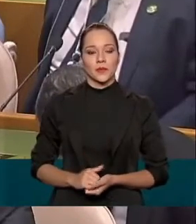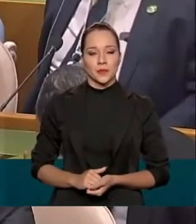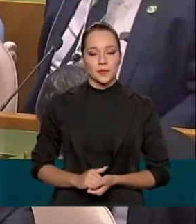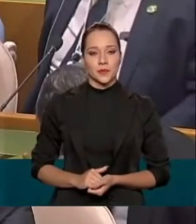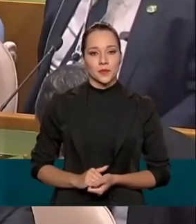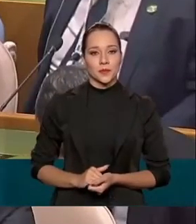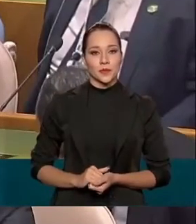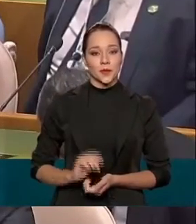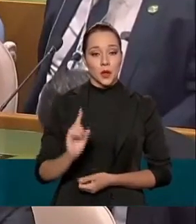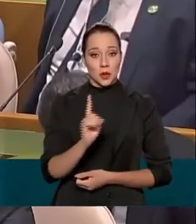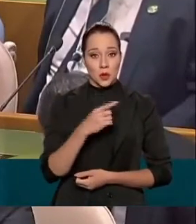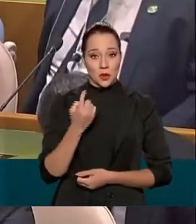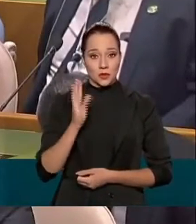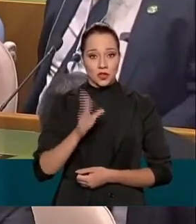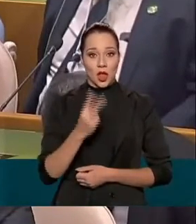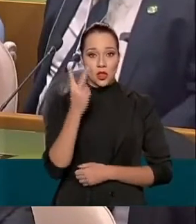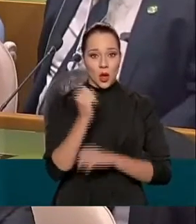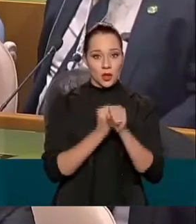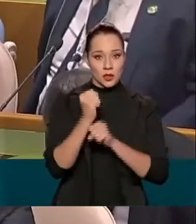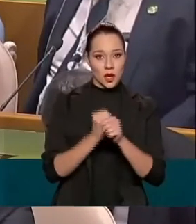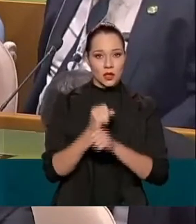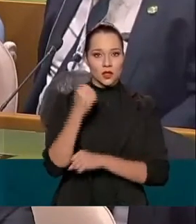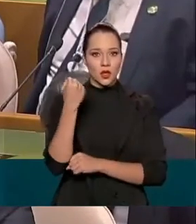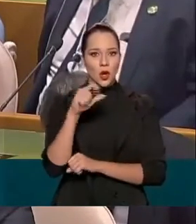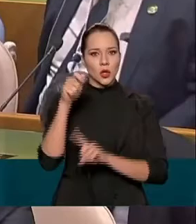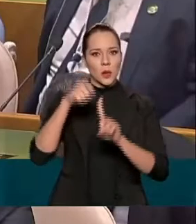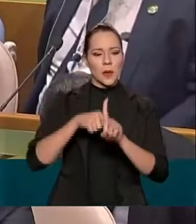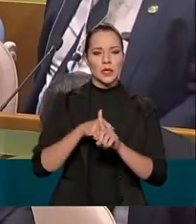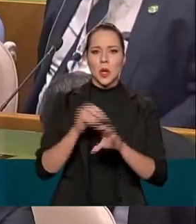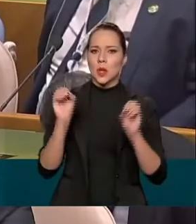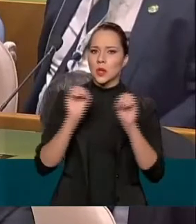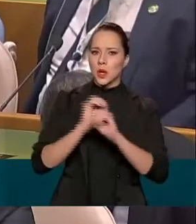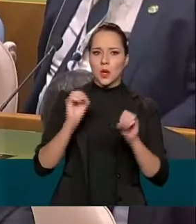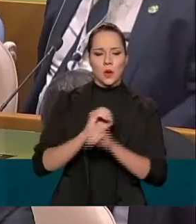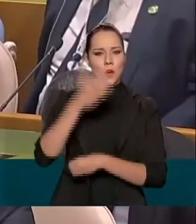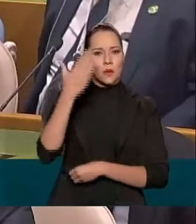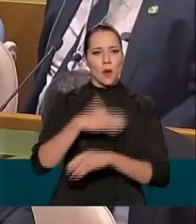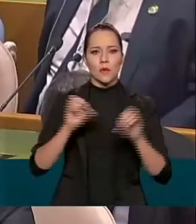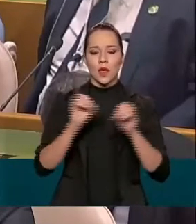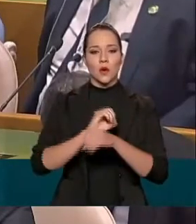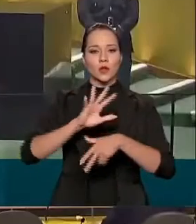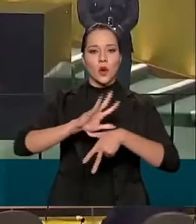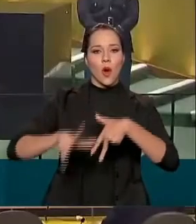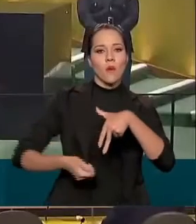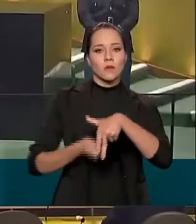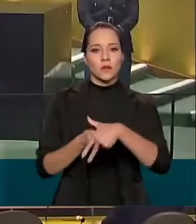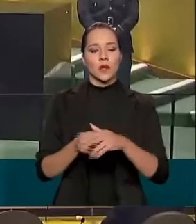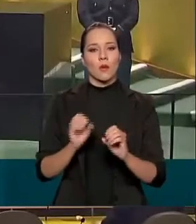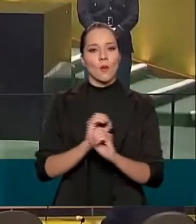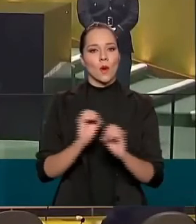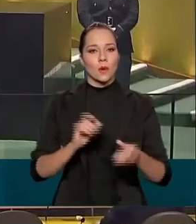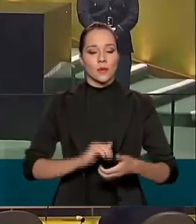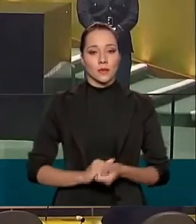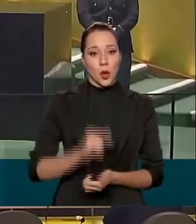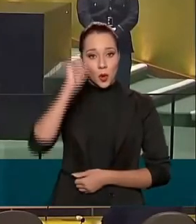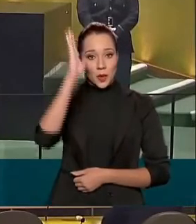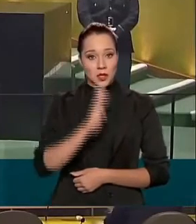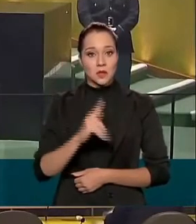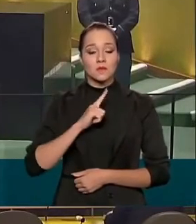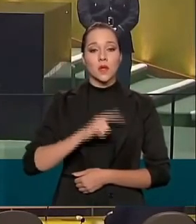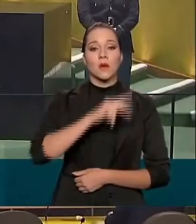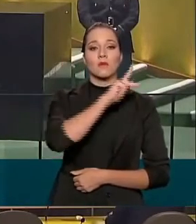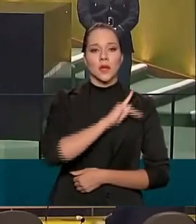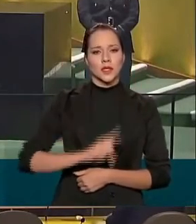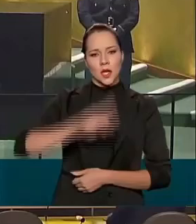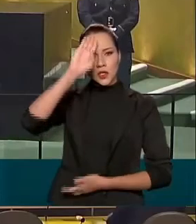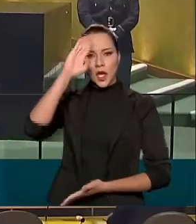Estamos, há dois anos e oito meses, sem qualquer caso concreto de corrupção. O Brasil tem um presidente